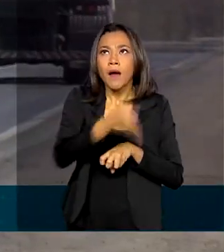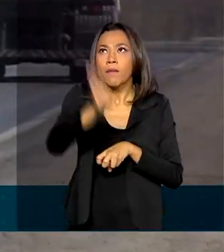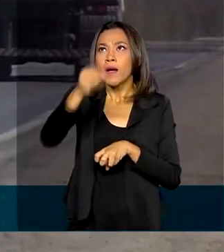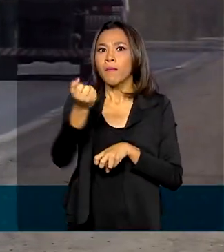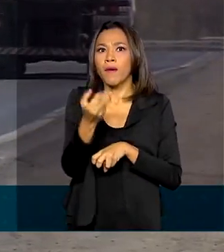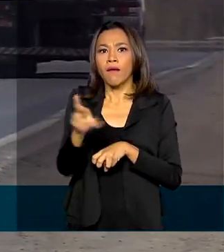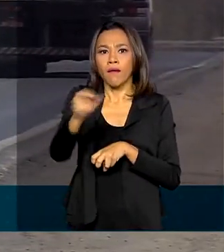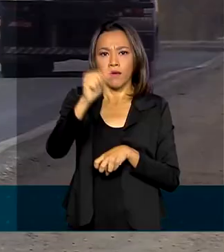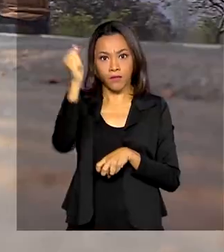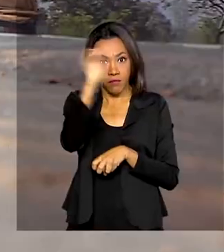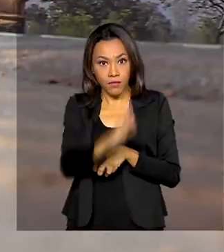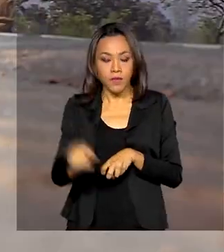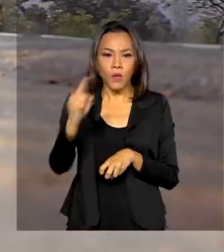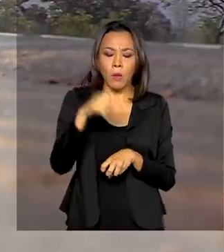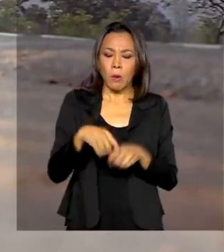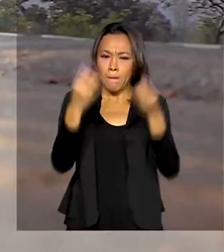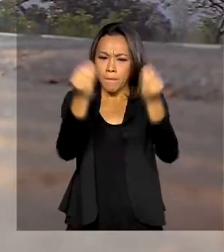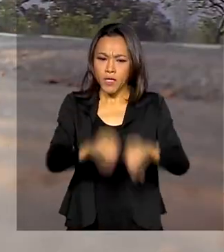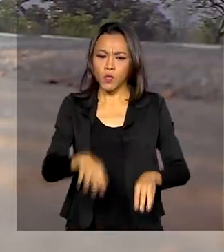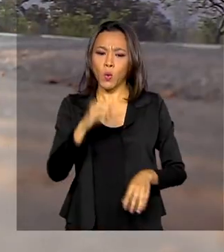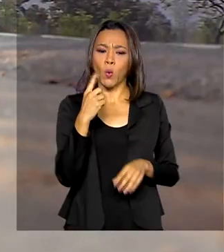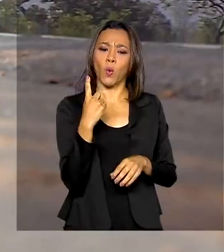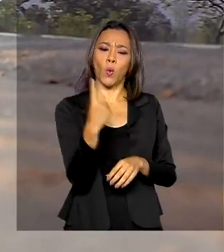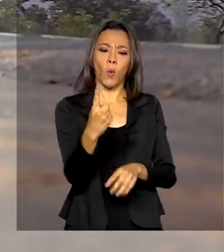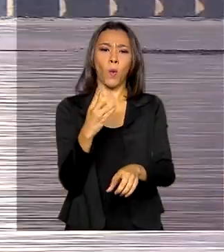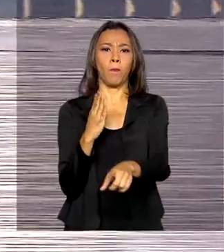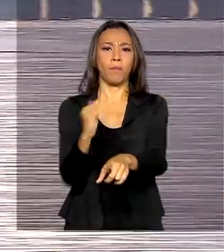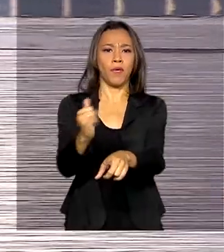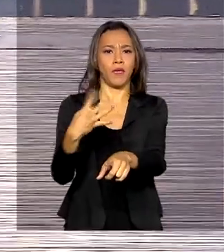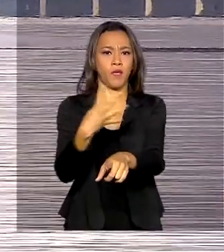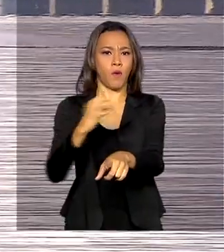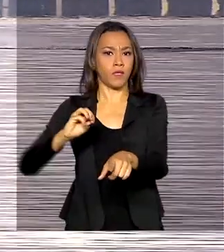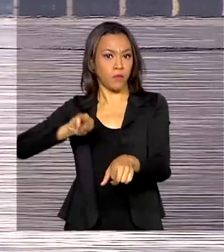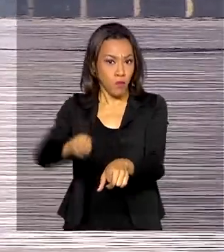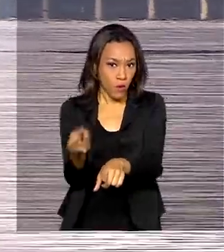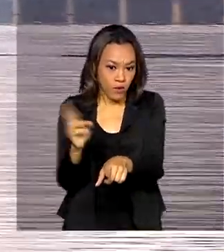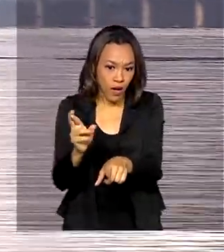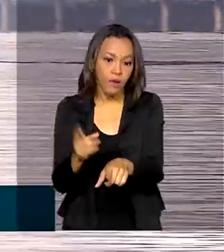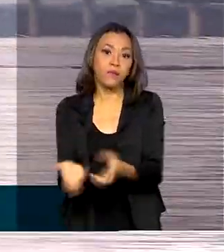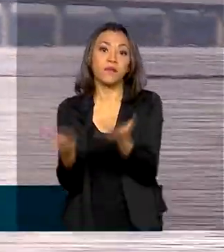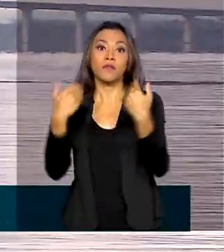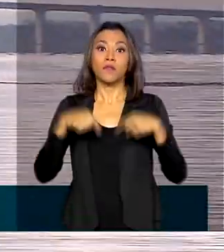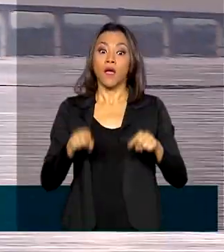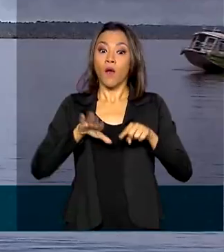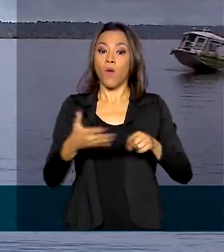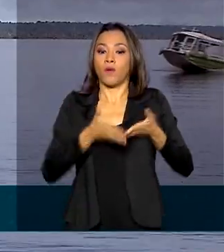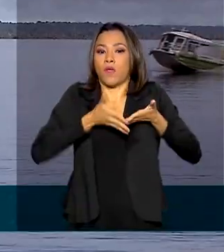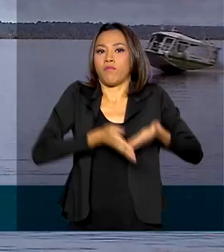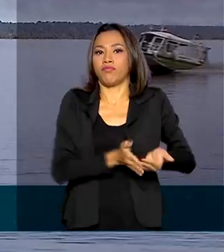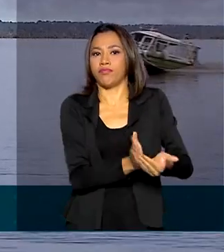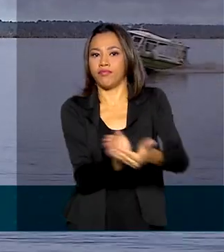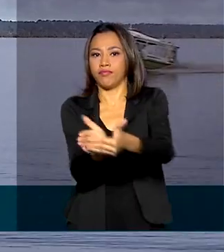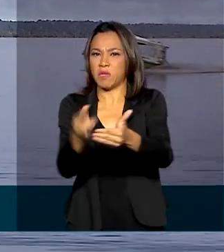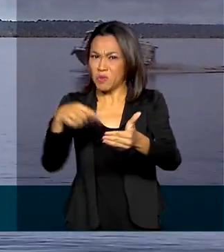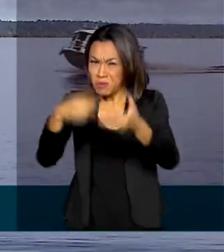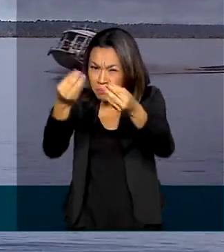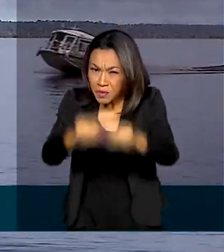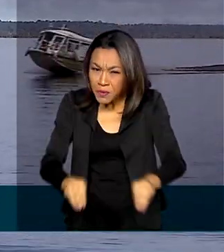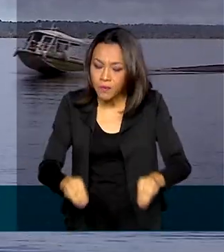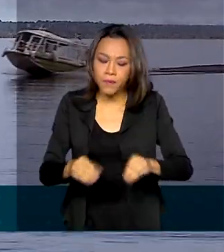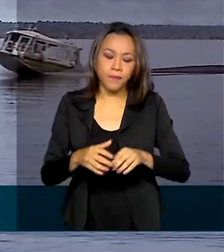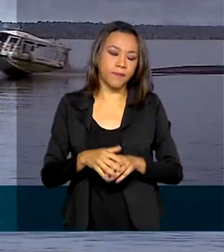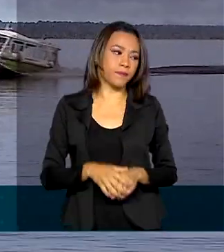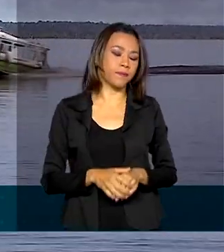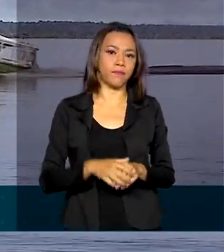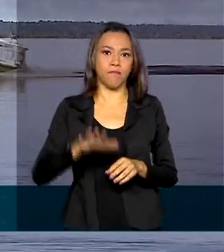prejuízo de 1 bilhão e 400 milhões de reais. Quando o assunto é transporte aquático, os prejuízos chegam a